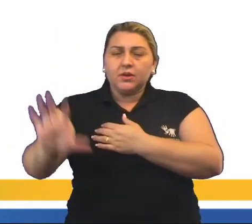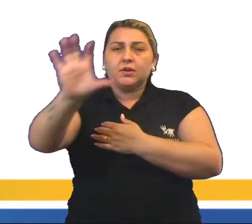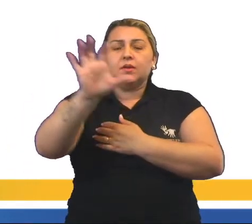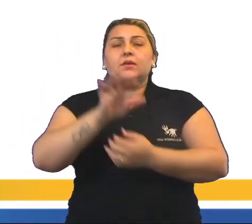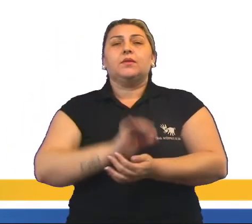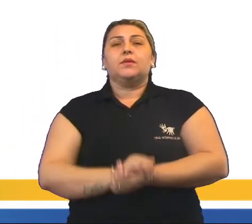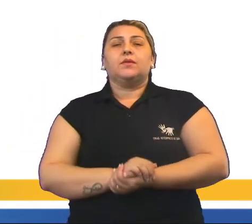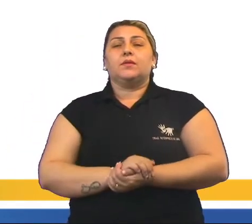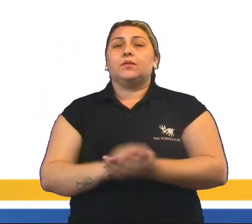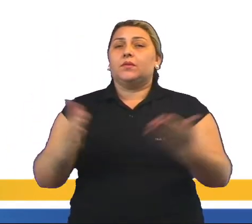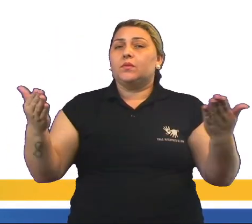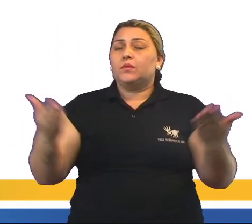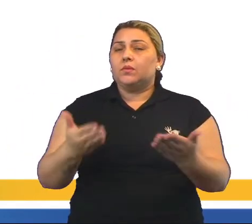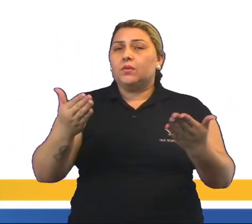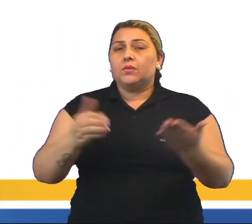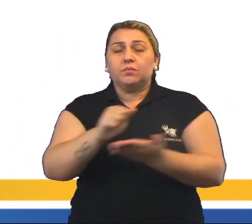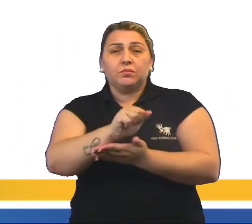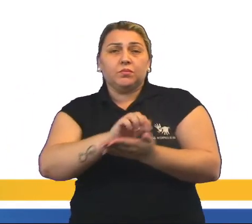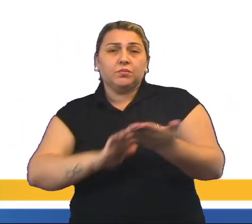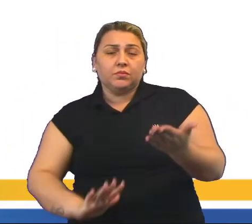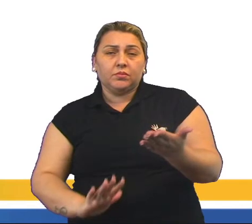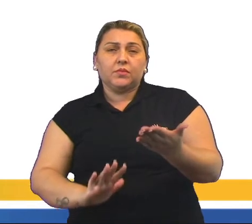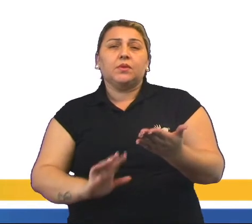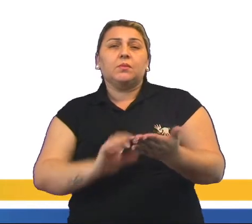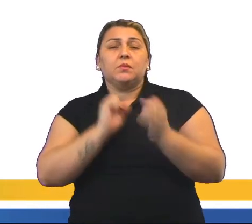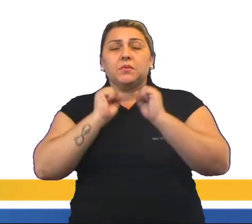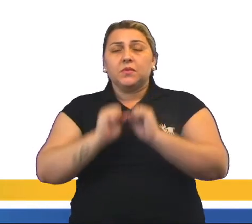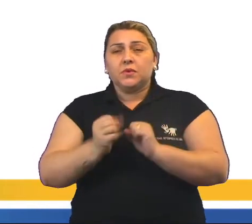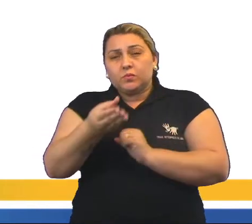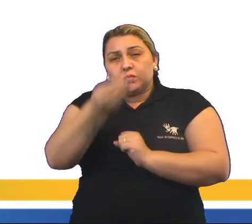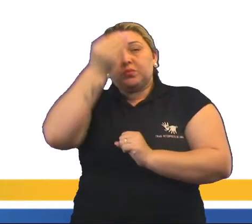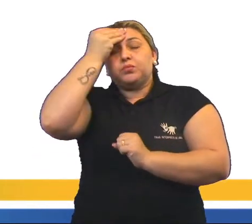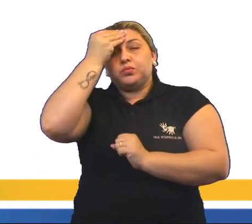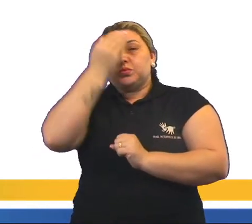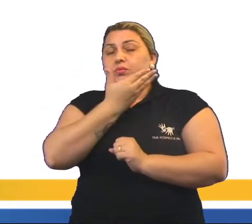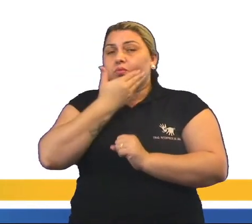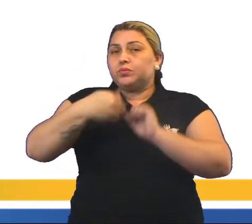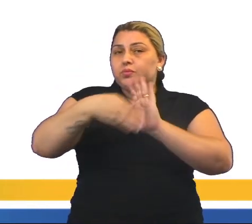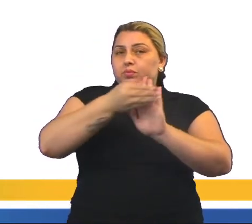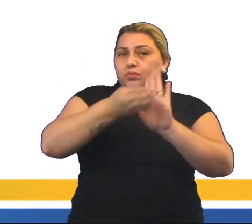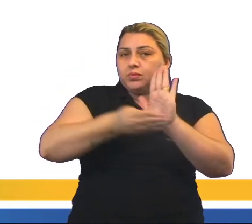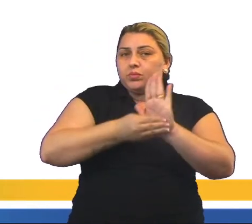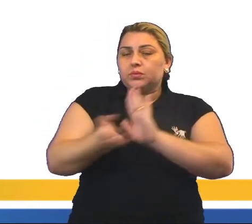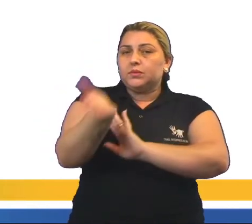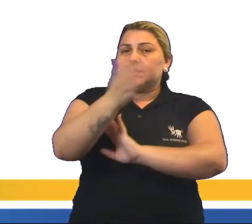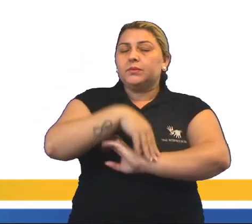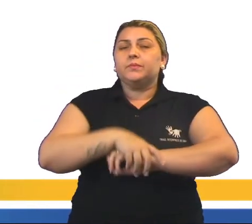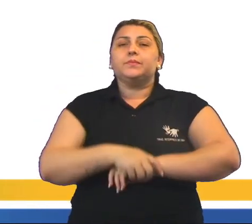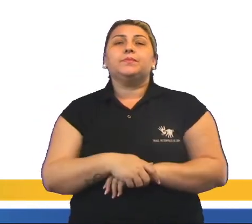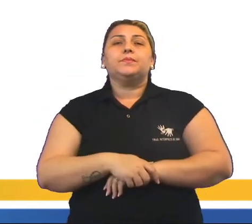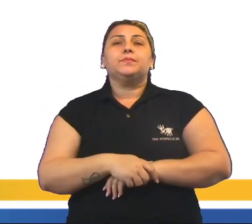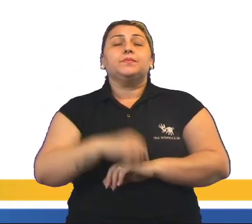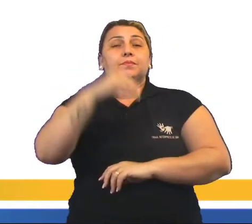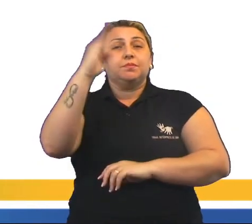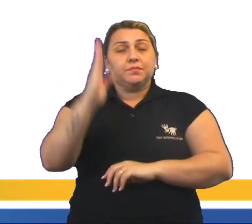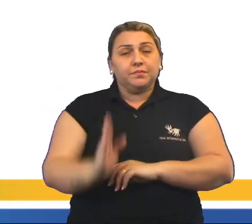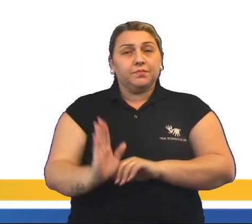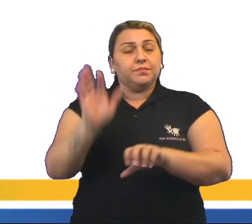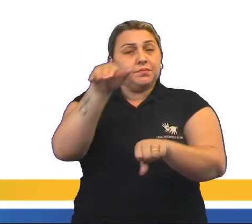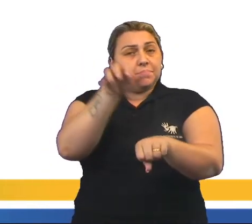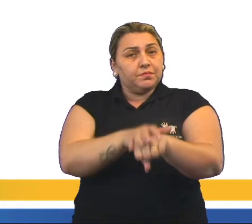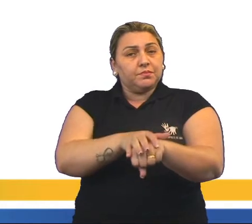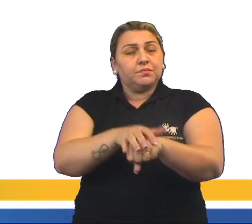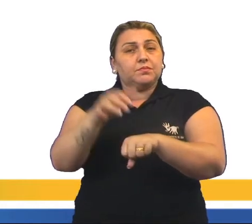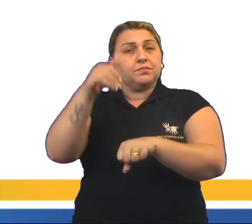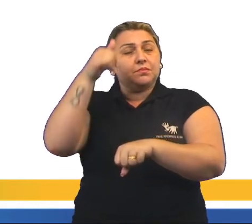Então, agora vamos resolver um exercício para que possamos fixar melhor o conteúdo. Vamos lá. No Brasil Colônia, a